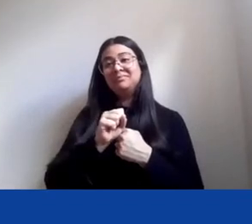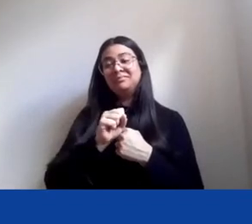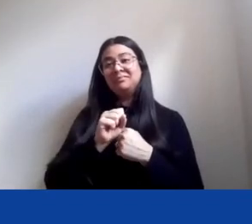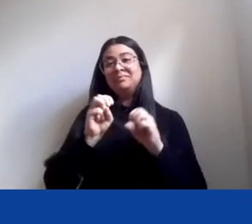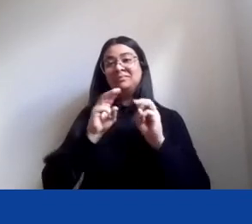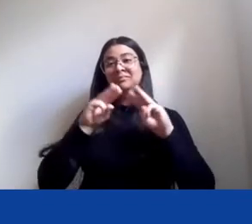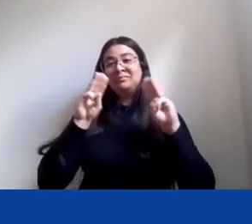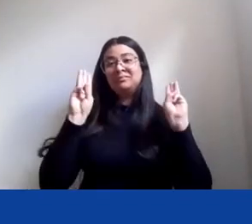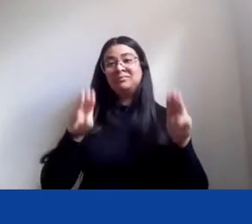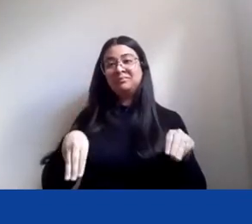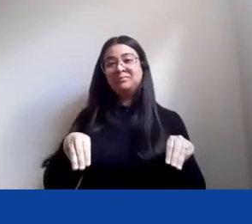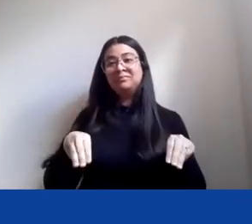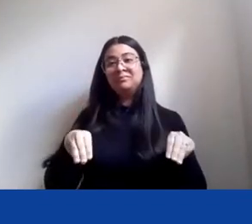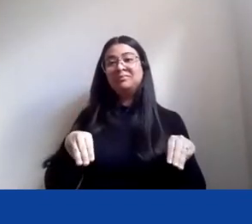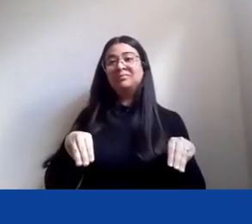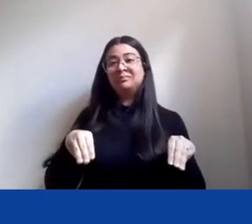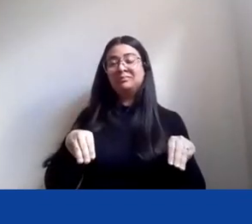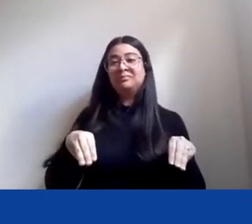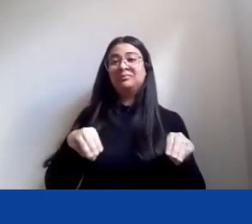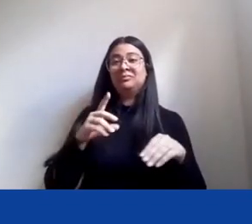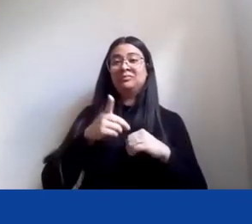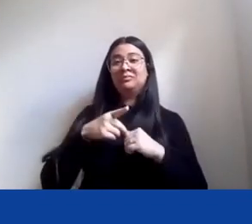o doutorado dele é pela USP,